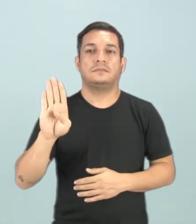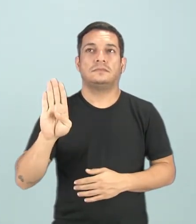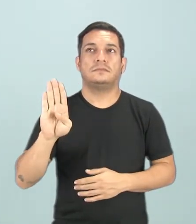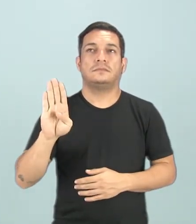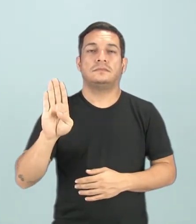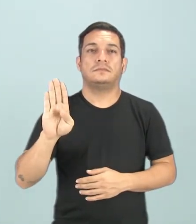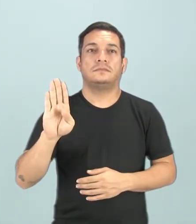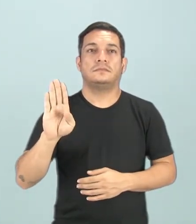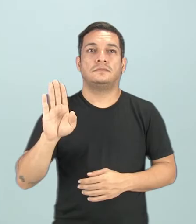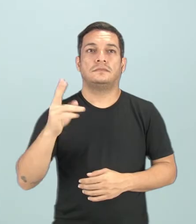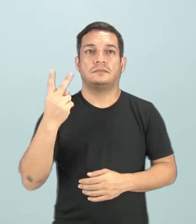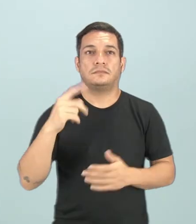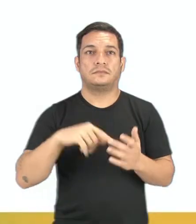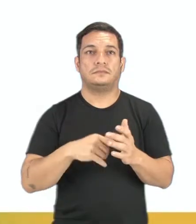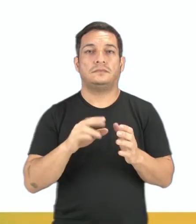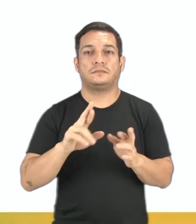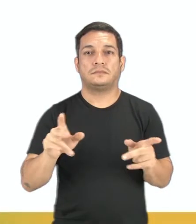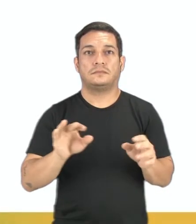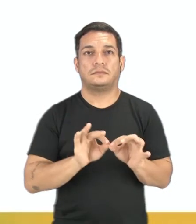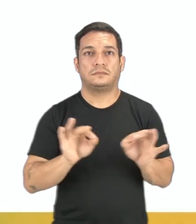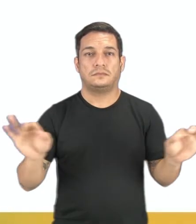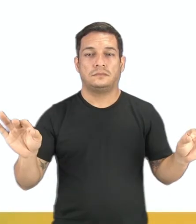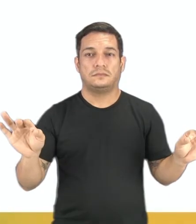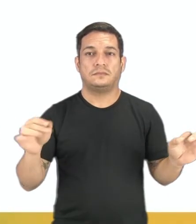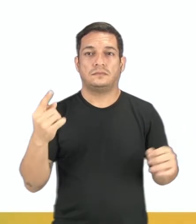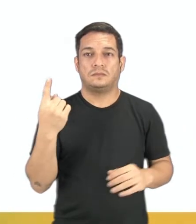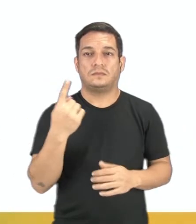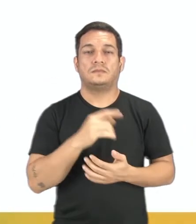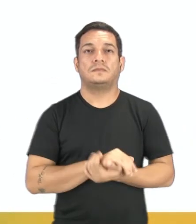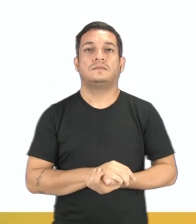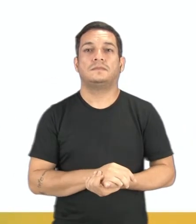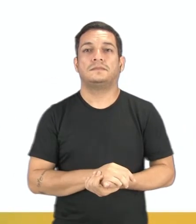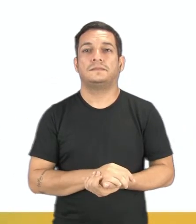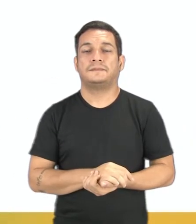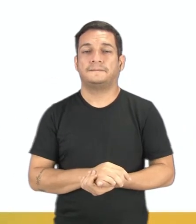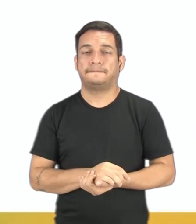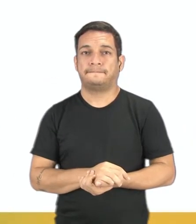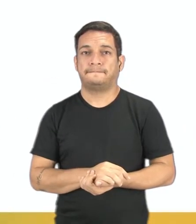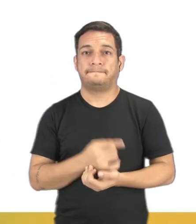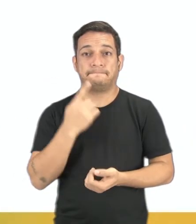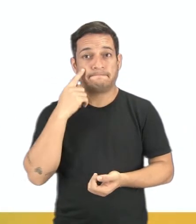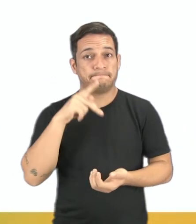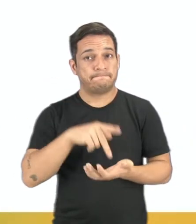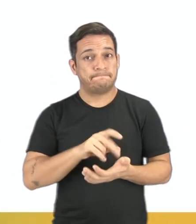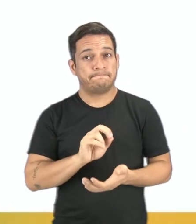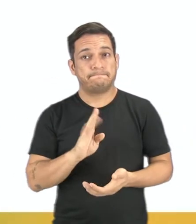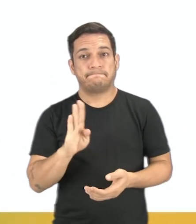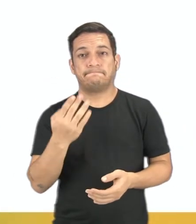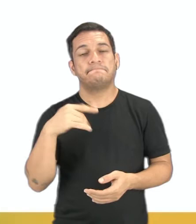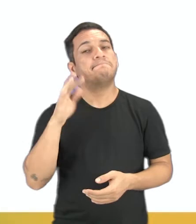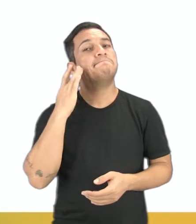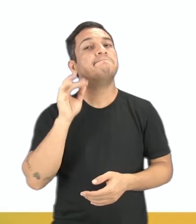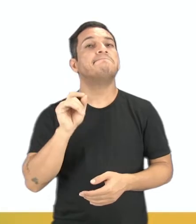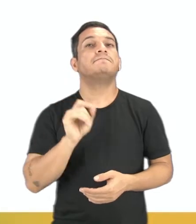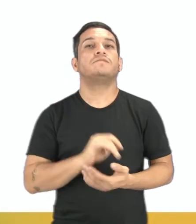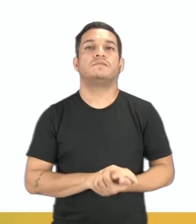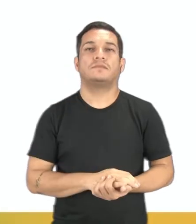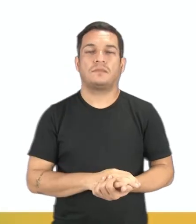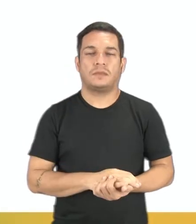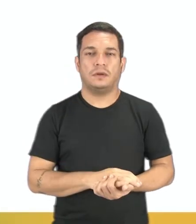que diz o seguinte. Por dois pontos distintos passa uma reta. E aí vamos analisar se é verdadeiro ou falso. O que vocês acham?